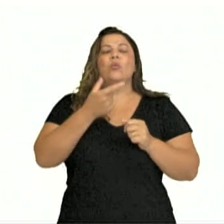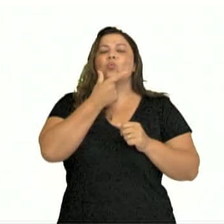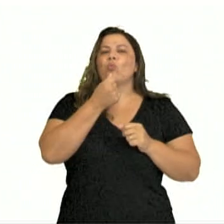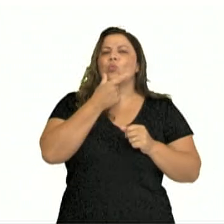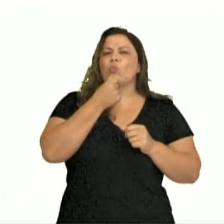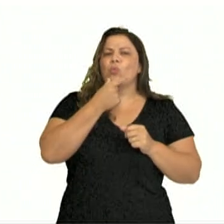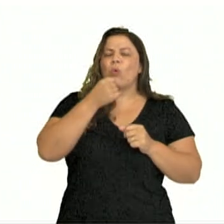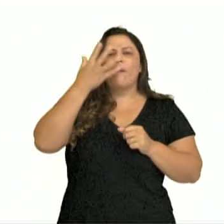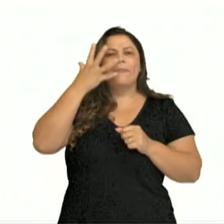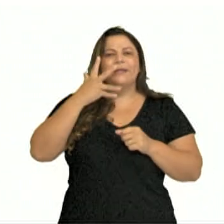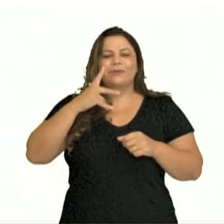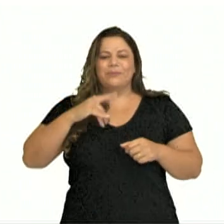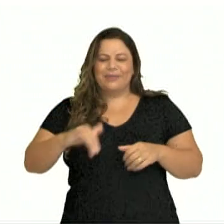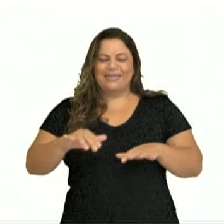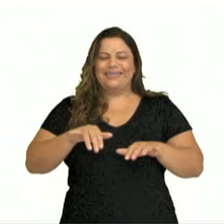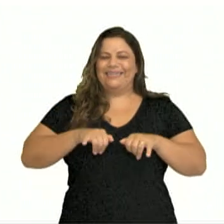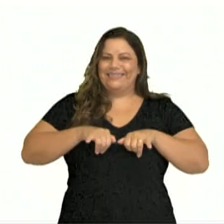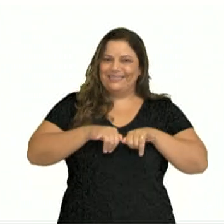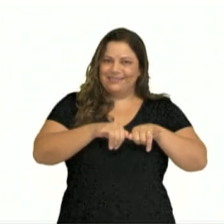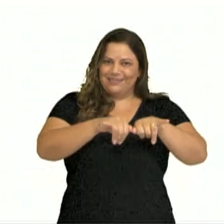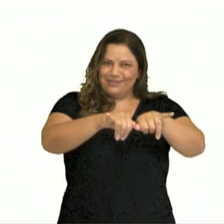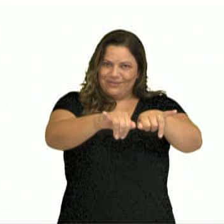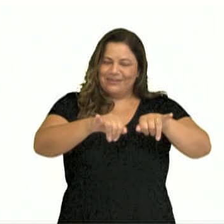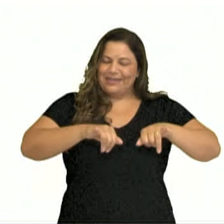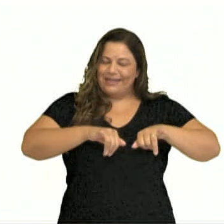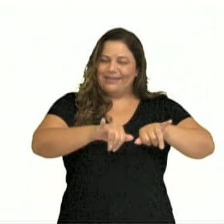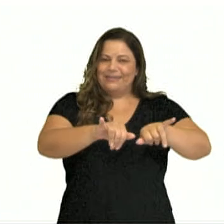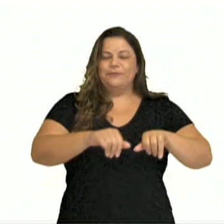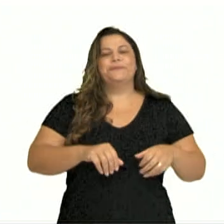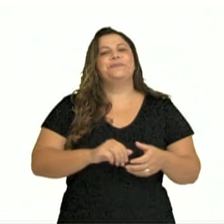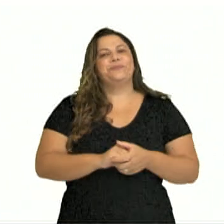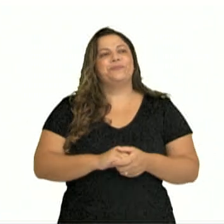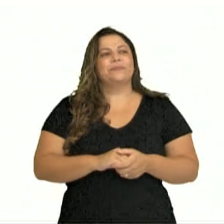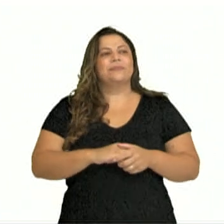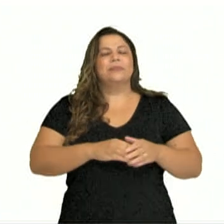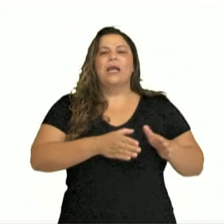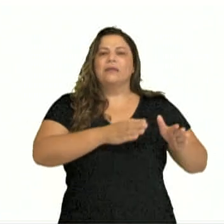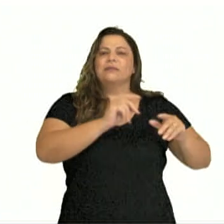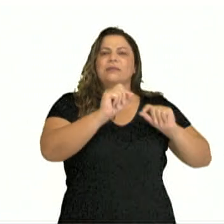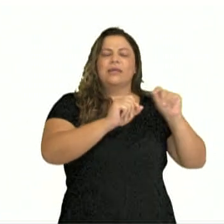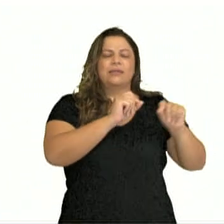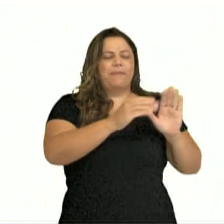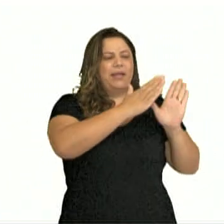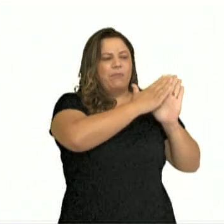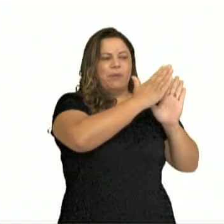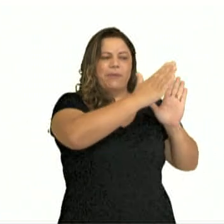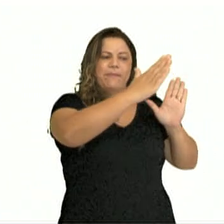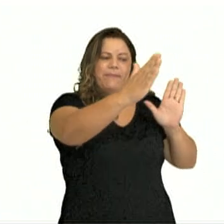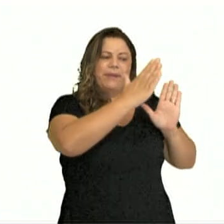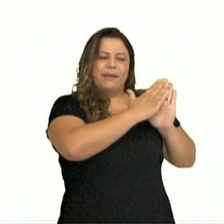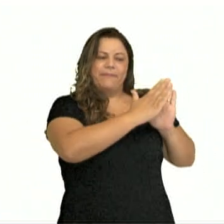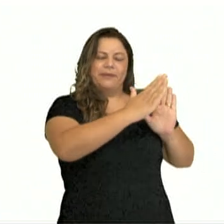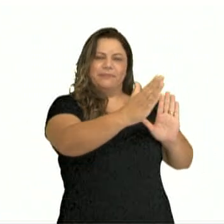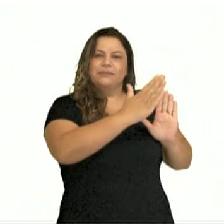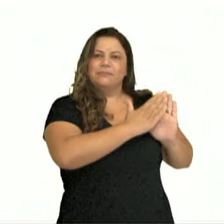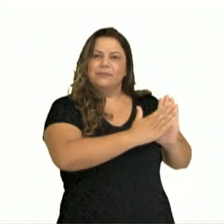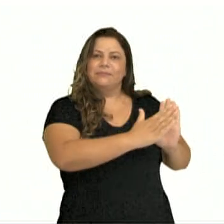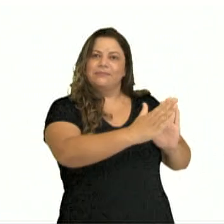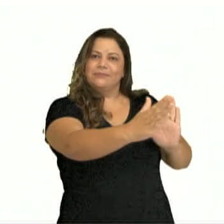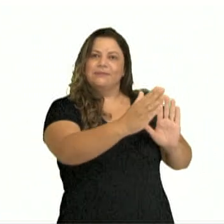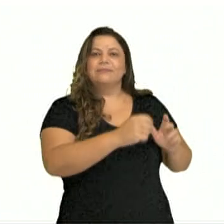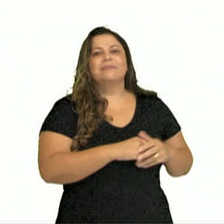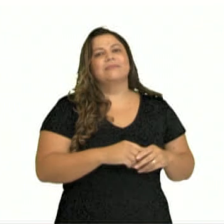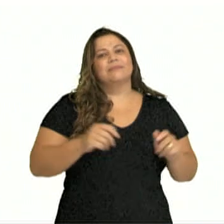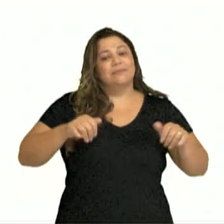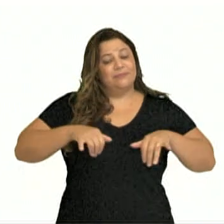com uma criança no carrinho de mercado. Prateleiras com vários produtos. Então ele está no supermarket.